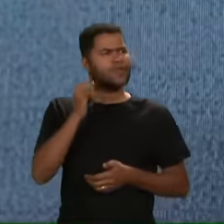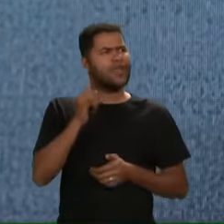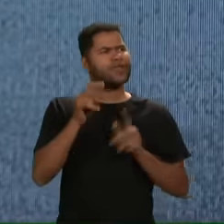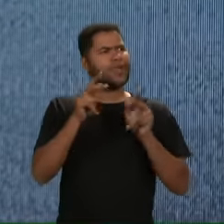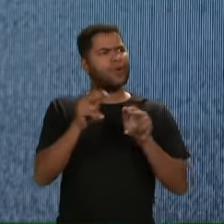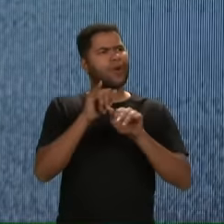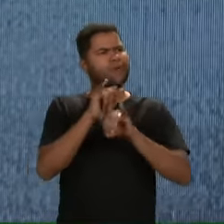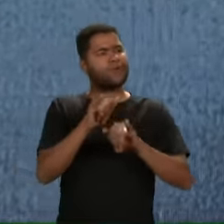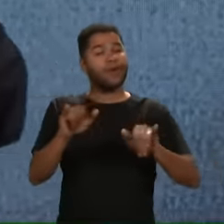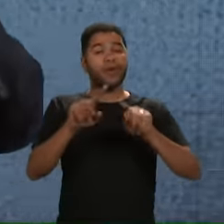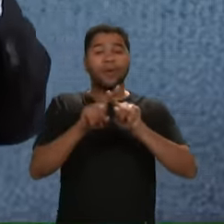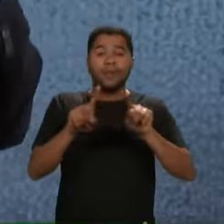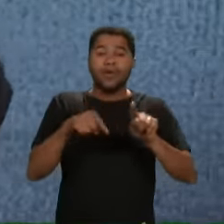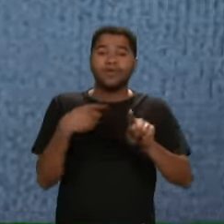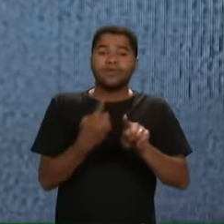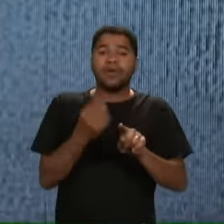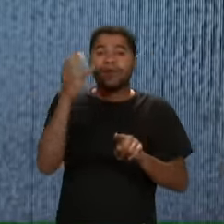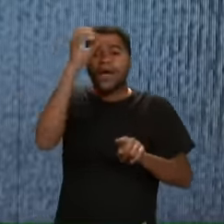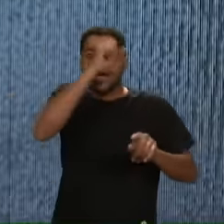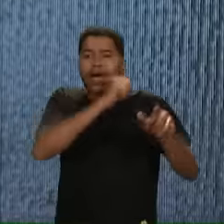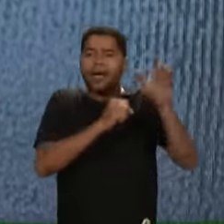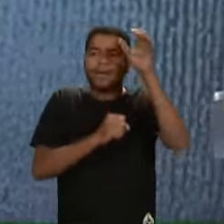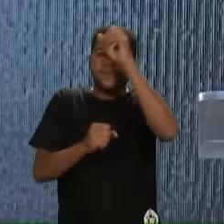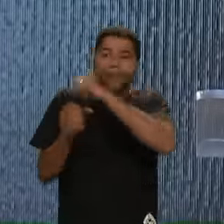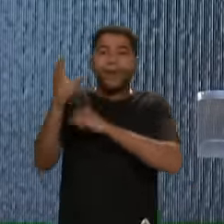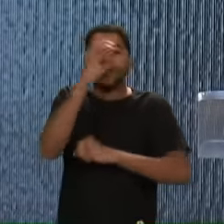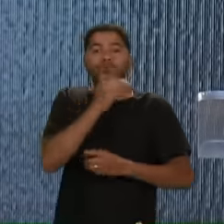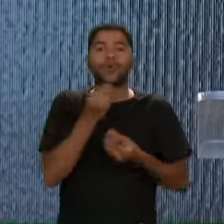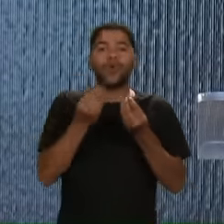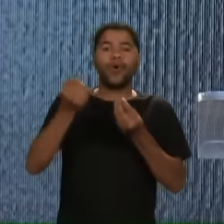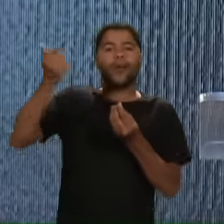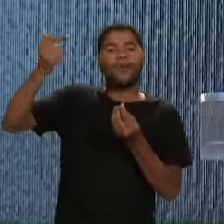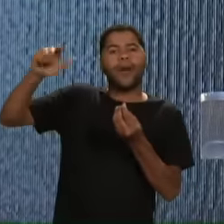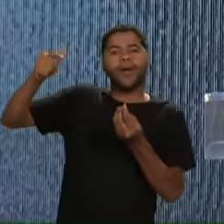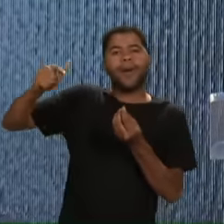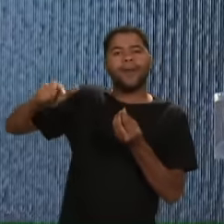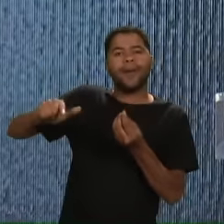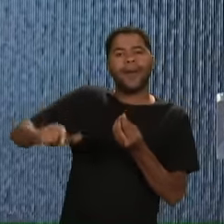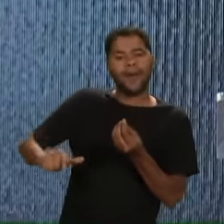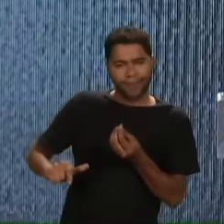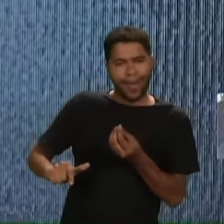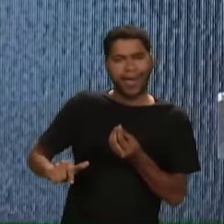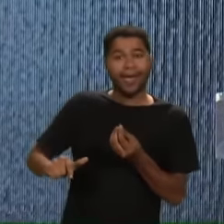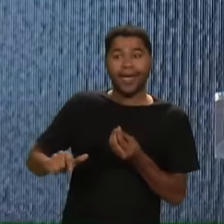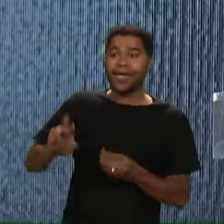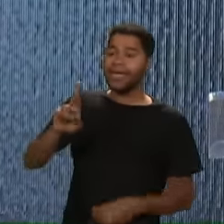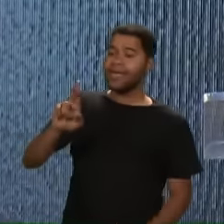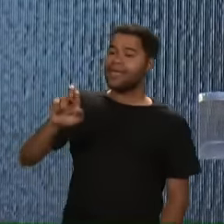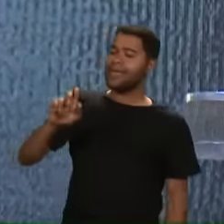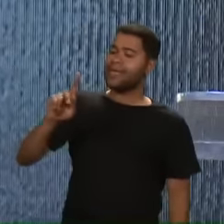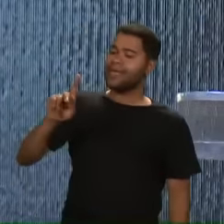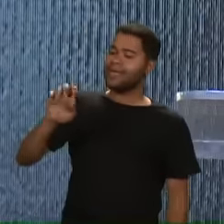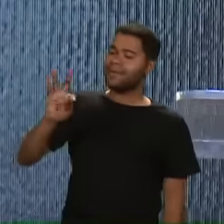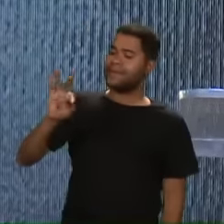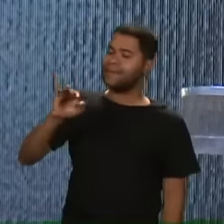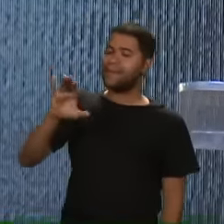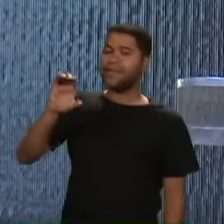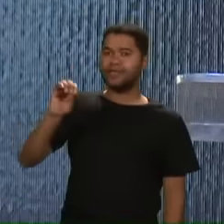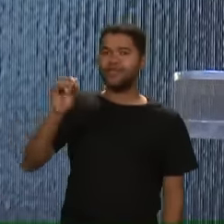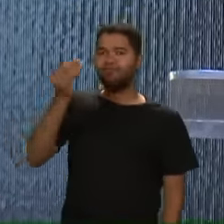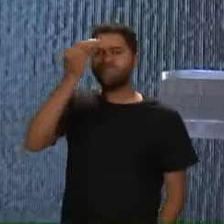Mas a gente aprende pela repetição E a repetição que nos faz